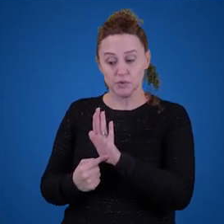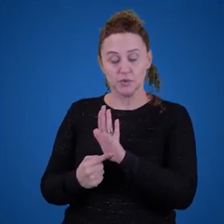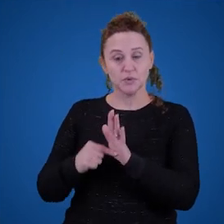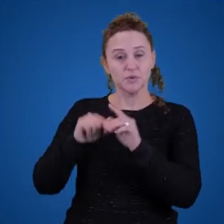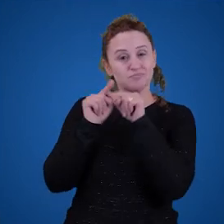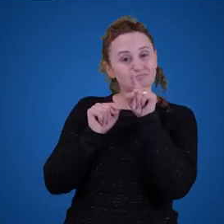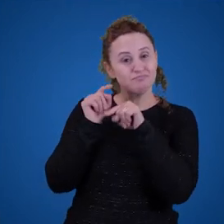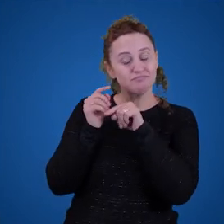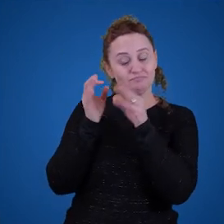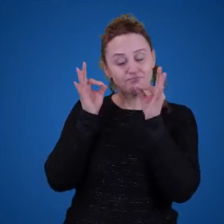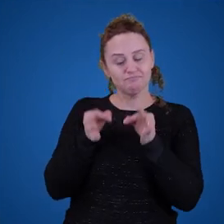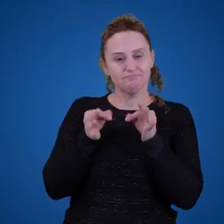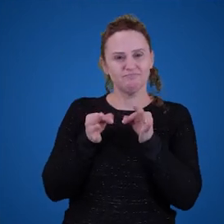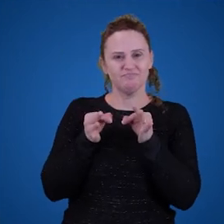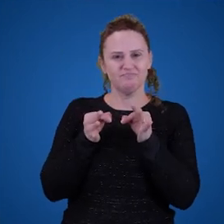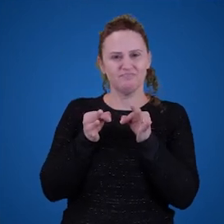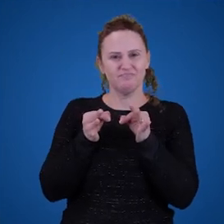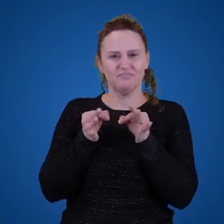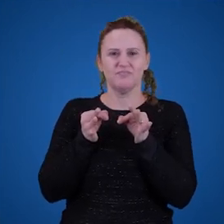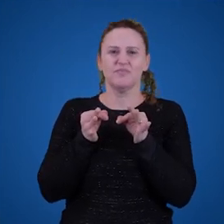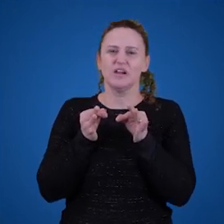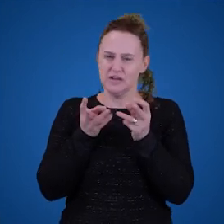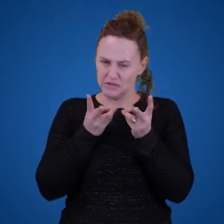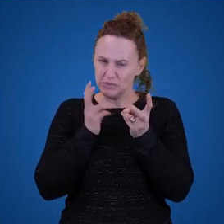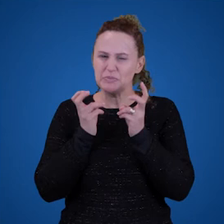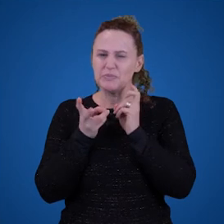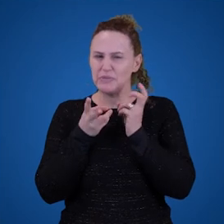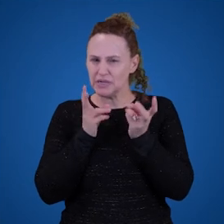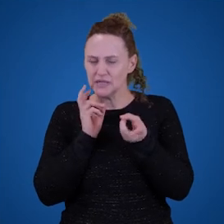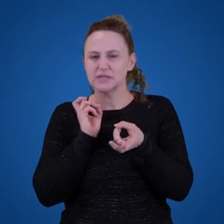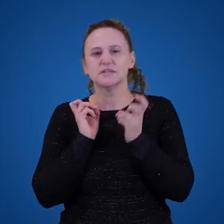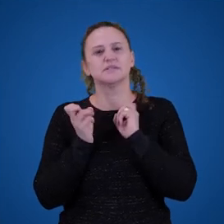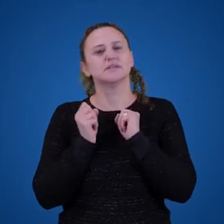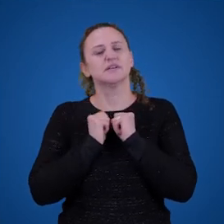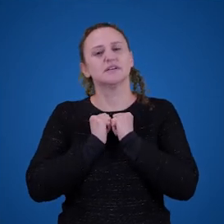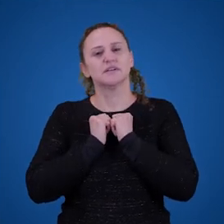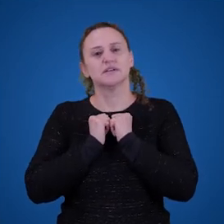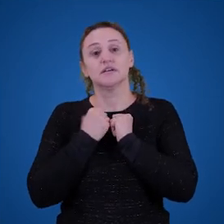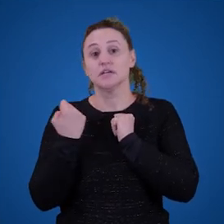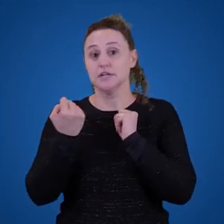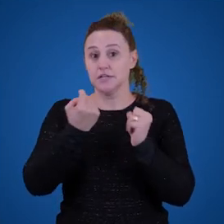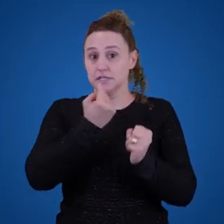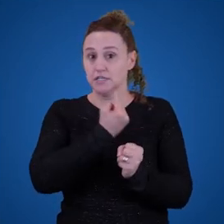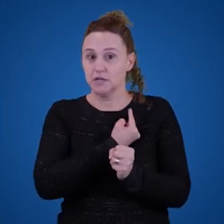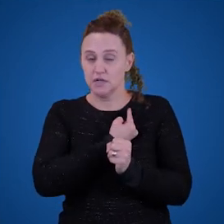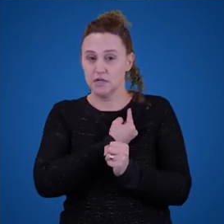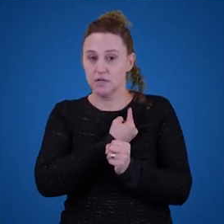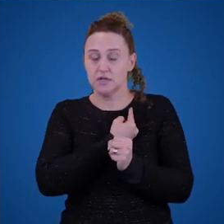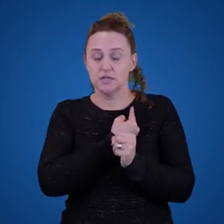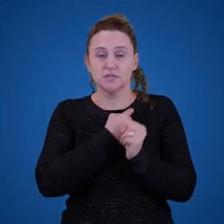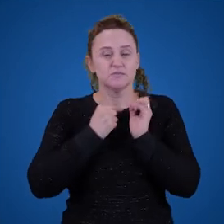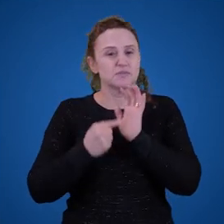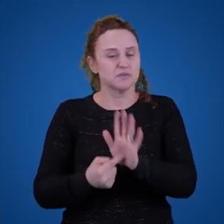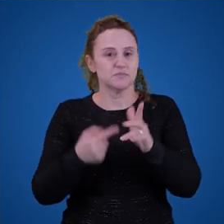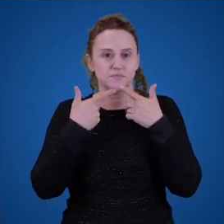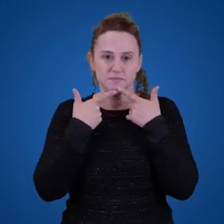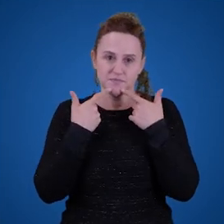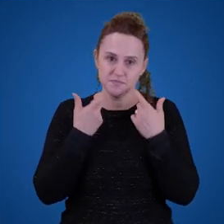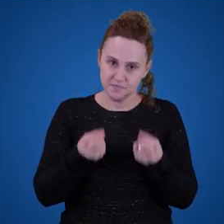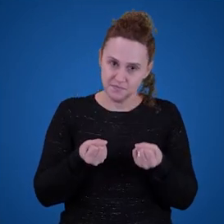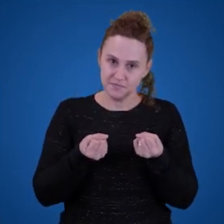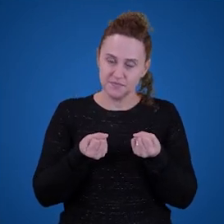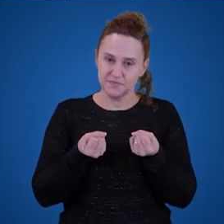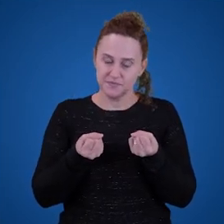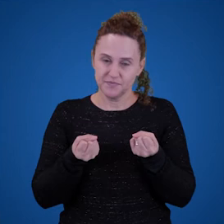interessante o fenômeno. Nós apontamos com a linguagem, ou seja, nós referimos com a linguagem e a modos corretos de